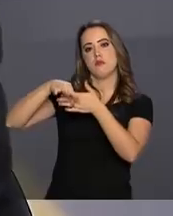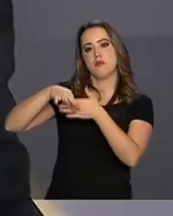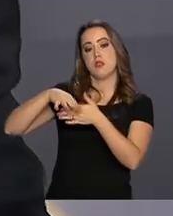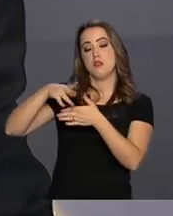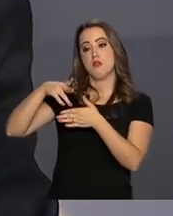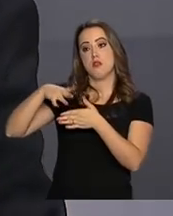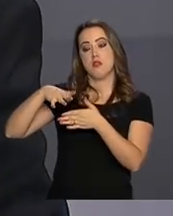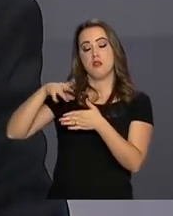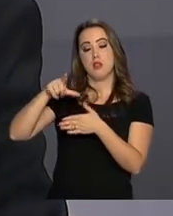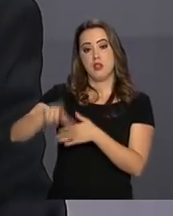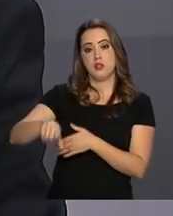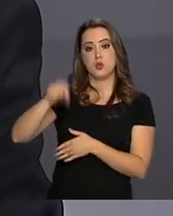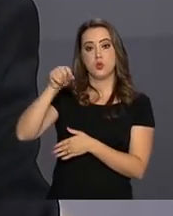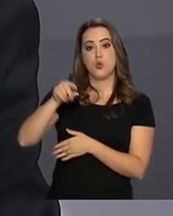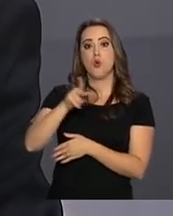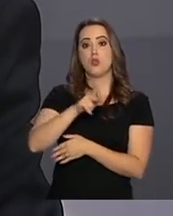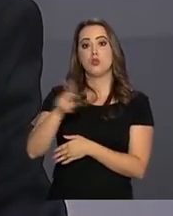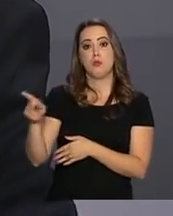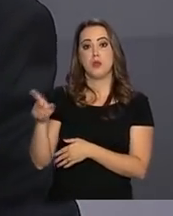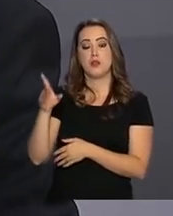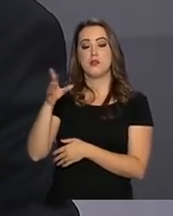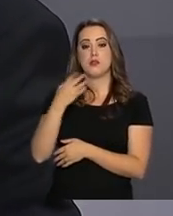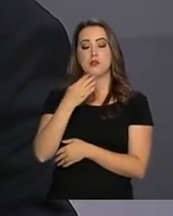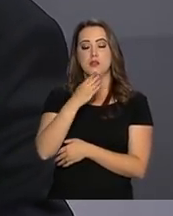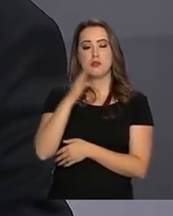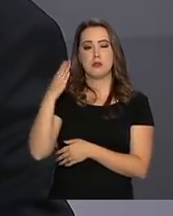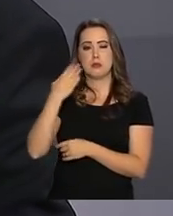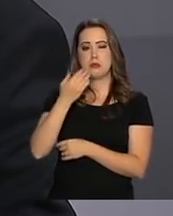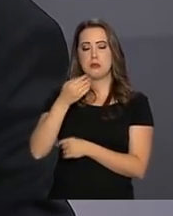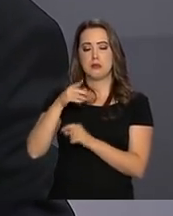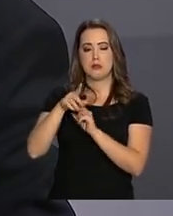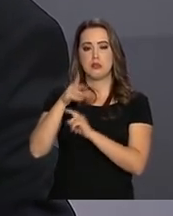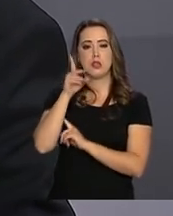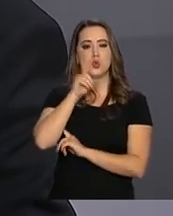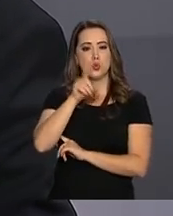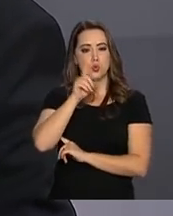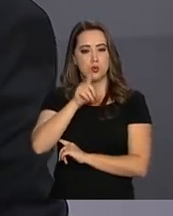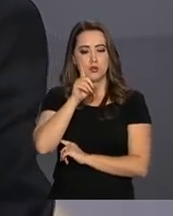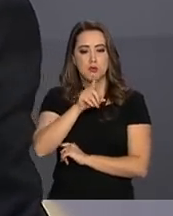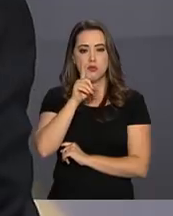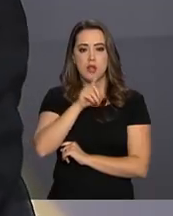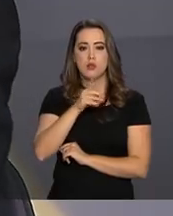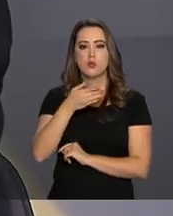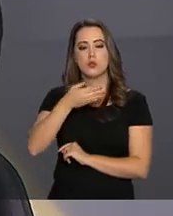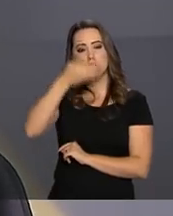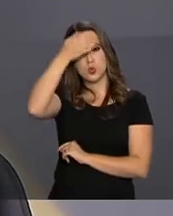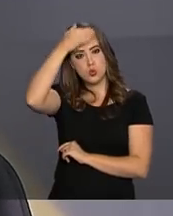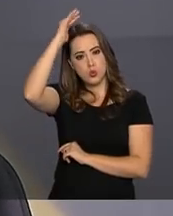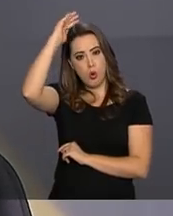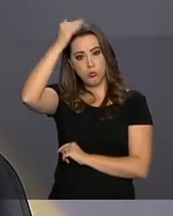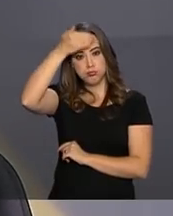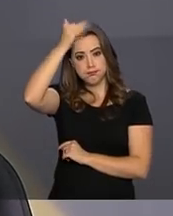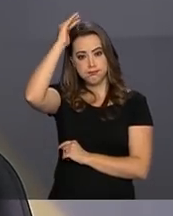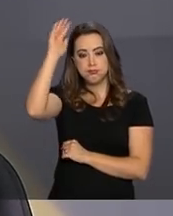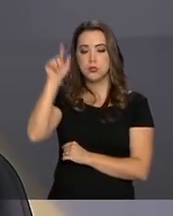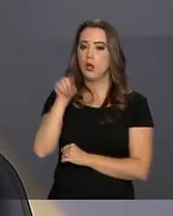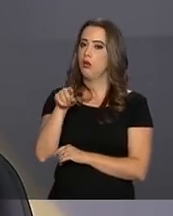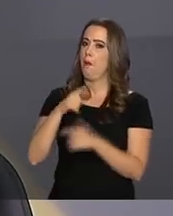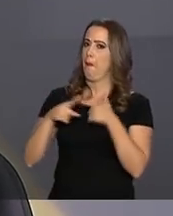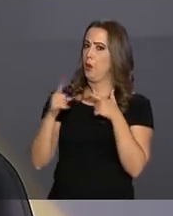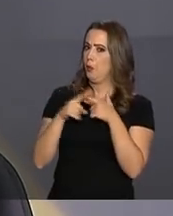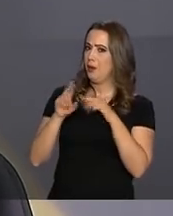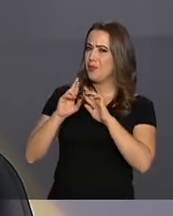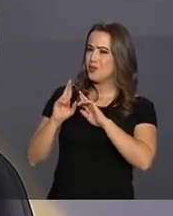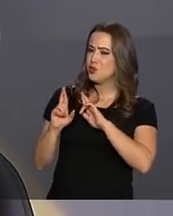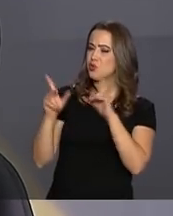Trump, esses problemas econômicos americanos, que não têm tanto a ver com a globalização,